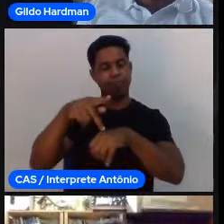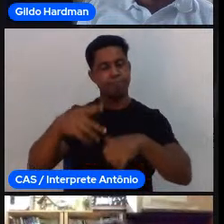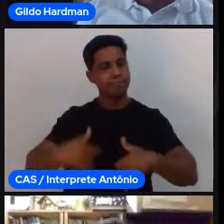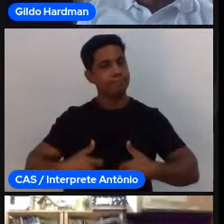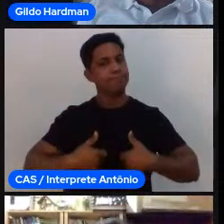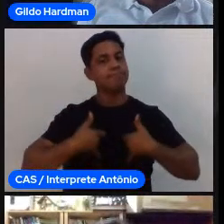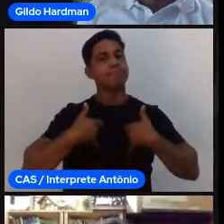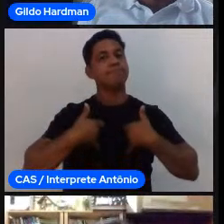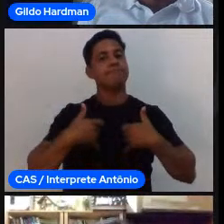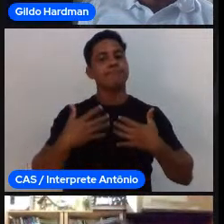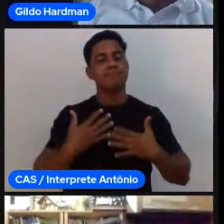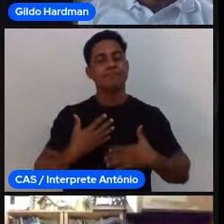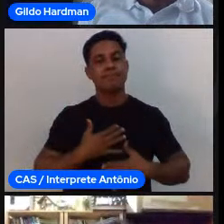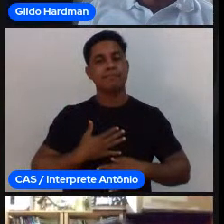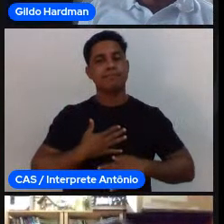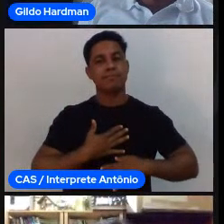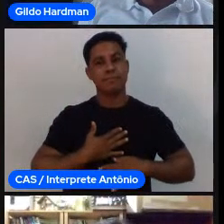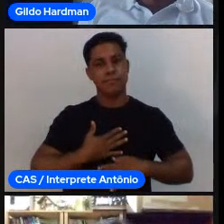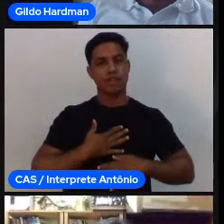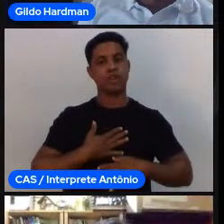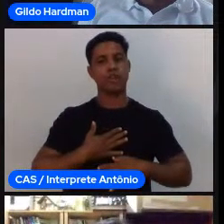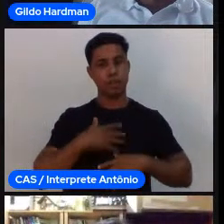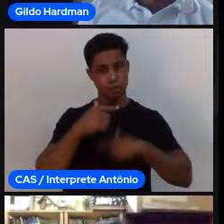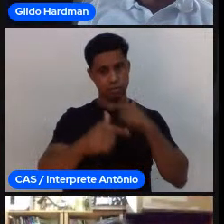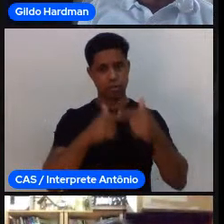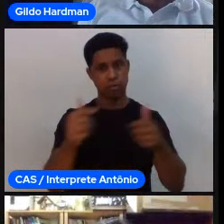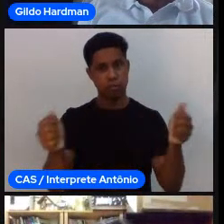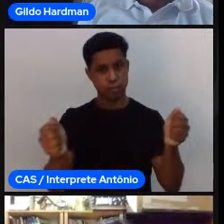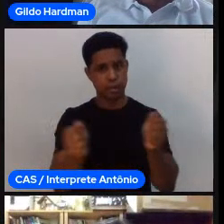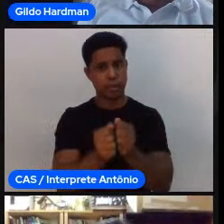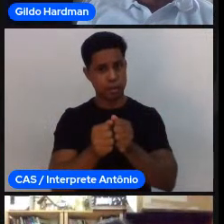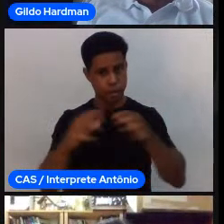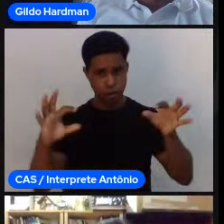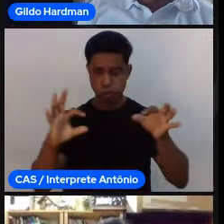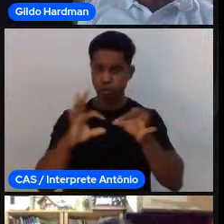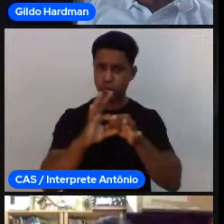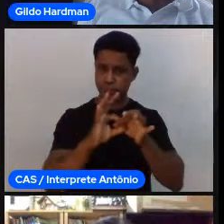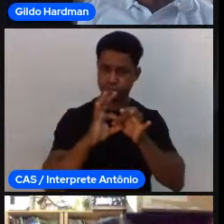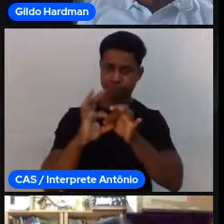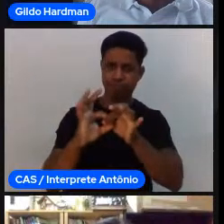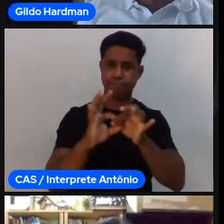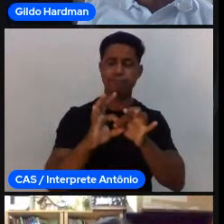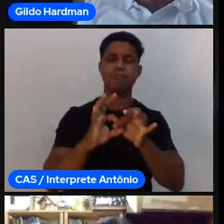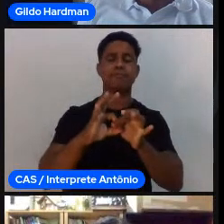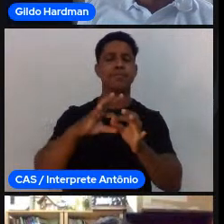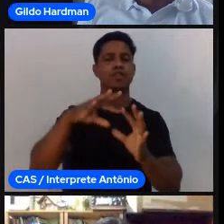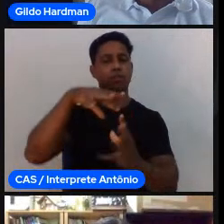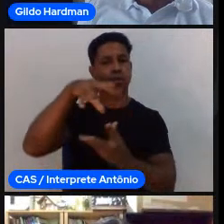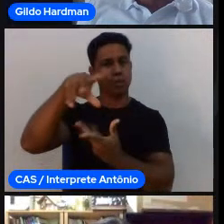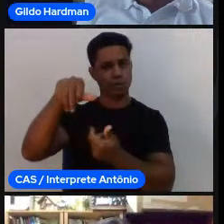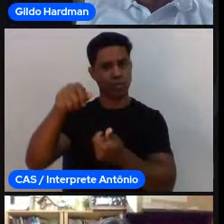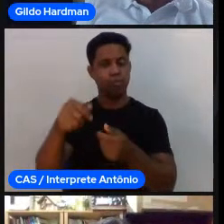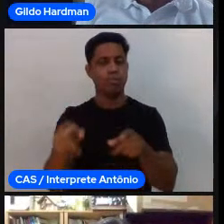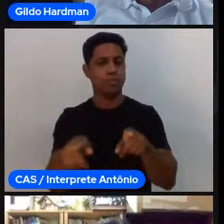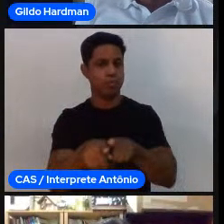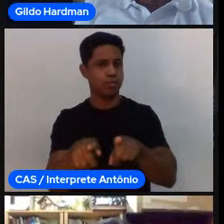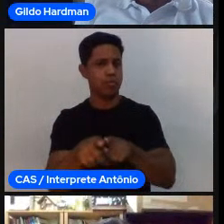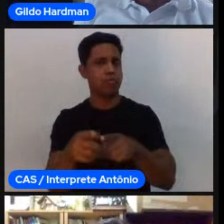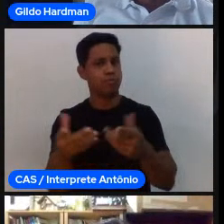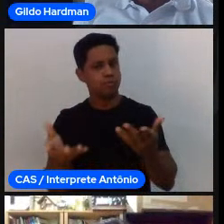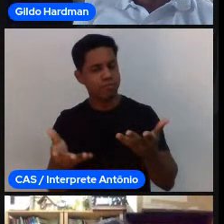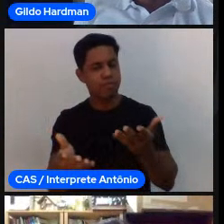tem conexões com universidades dos cinco continentes do mundo. E a partir de todo esse estofo, pensando na missão do nosso